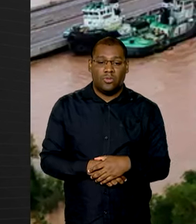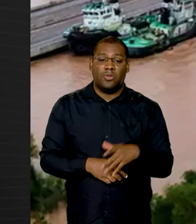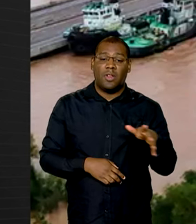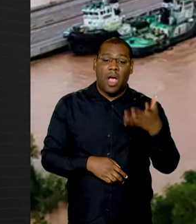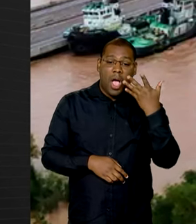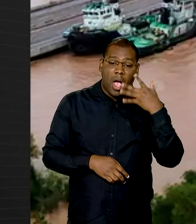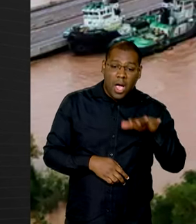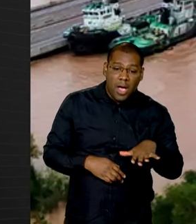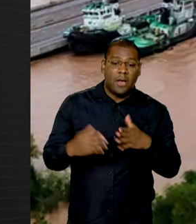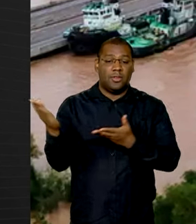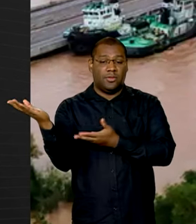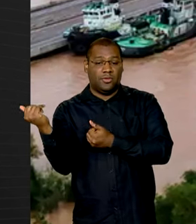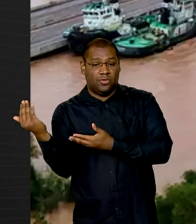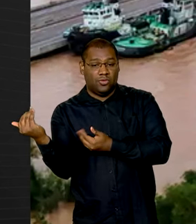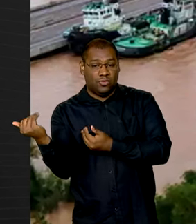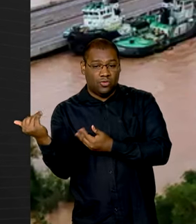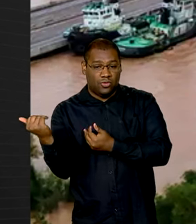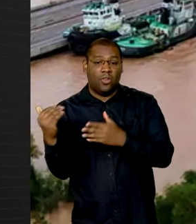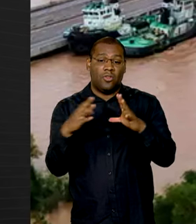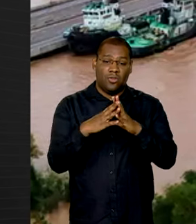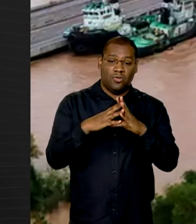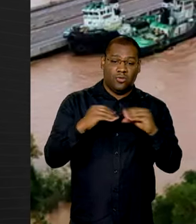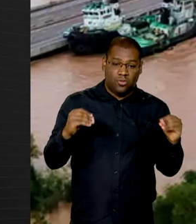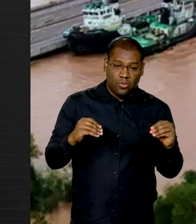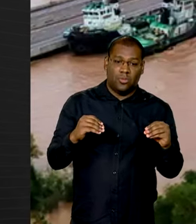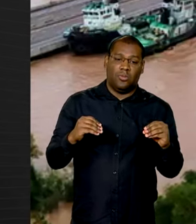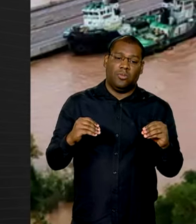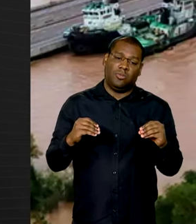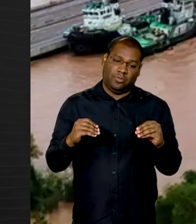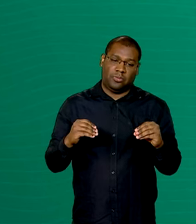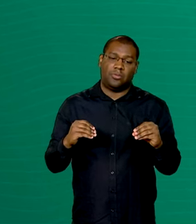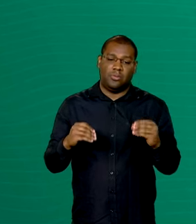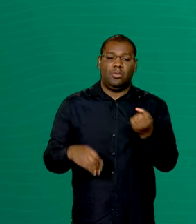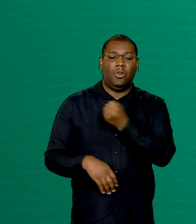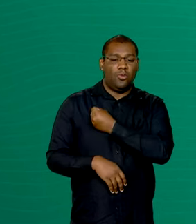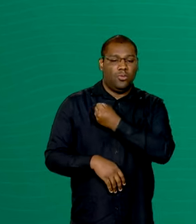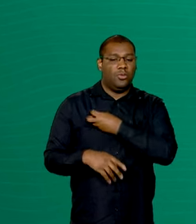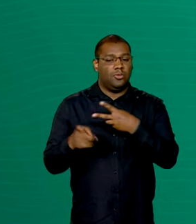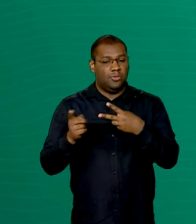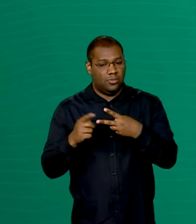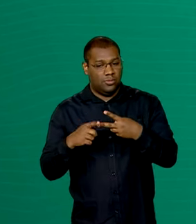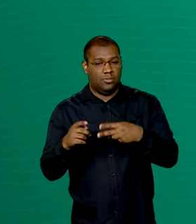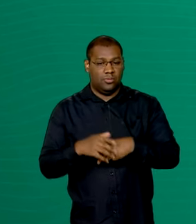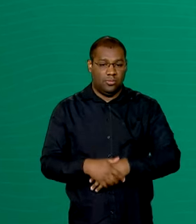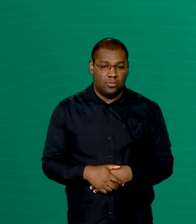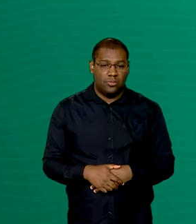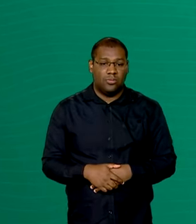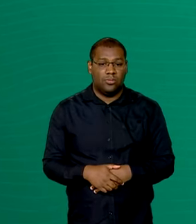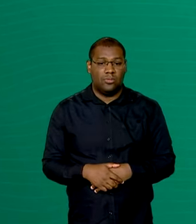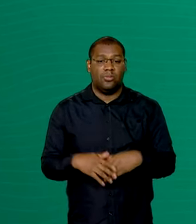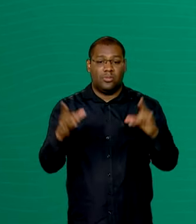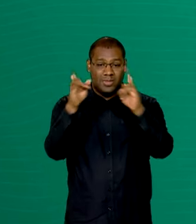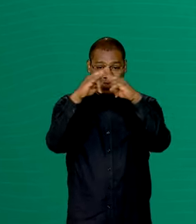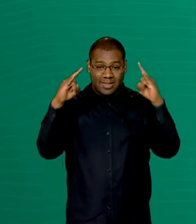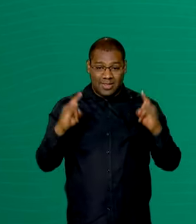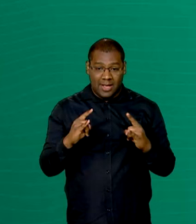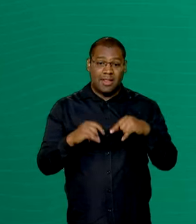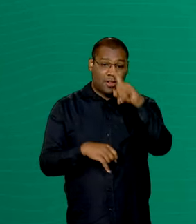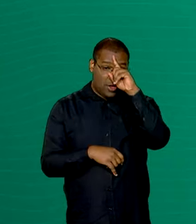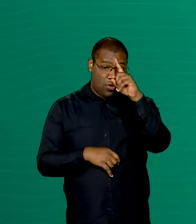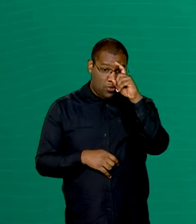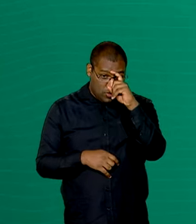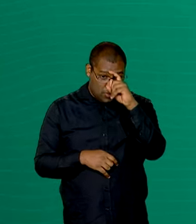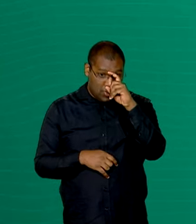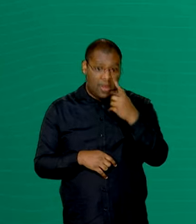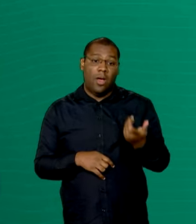crianças e adolescentes desaparecidas ou separadas dos pais. A primeira unidade do Hospital de Campanha para atender as